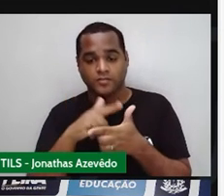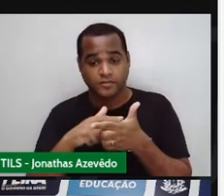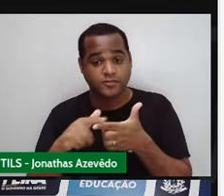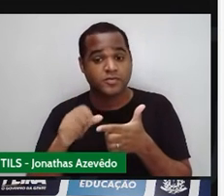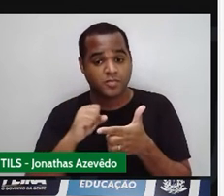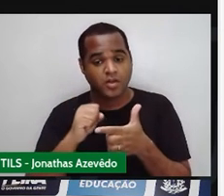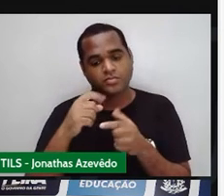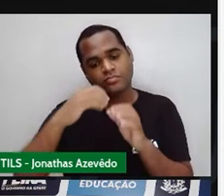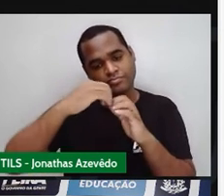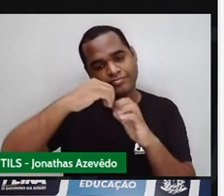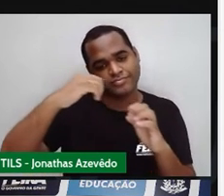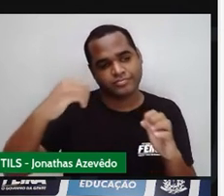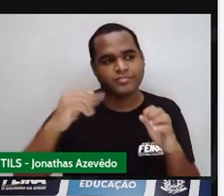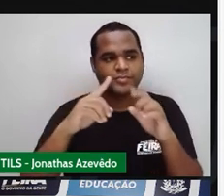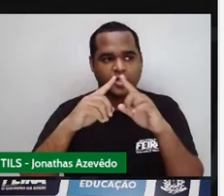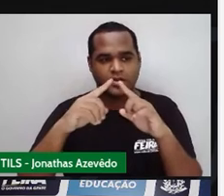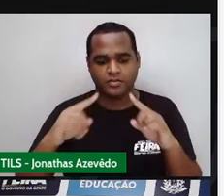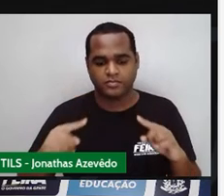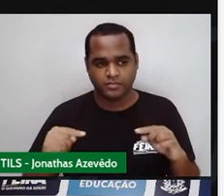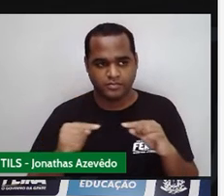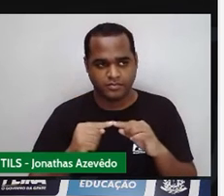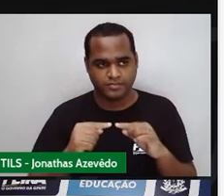trapézio em dois triângulos.